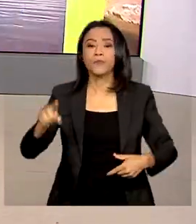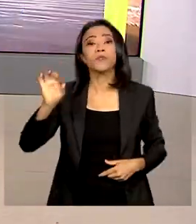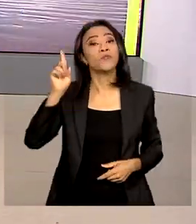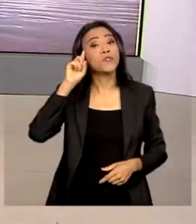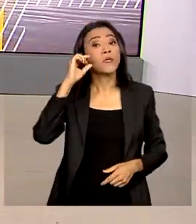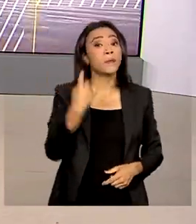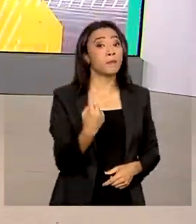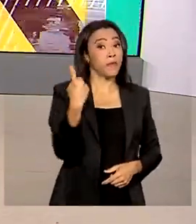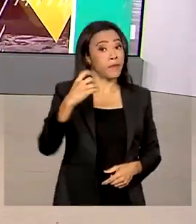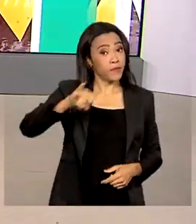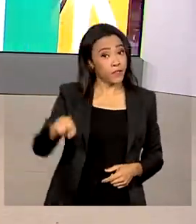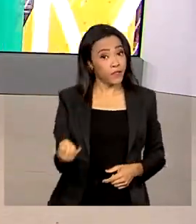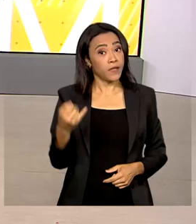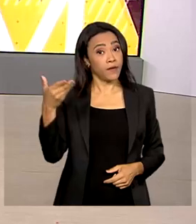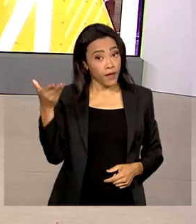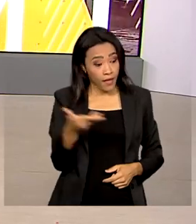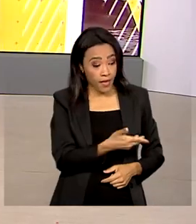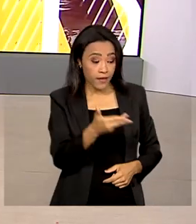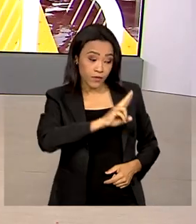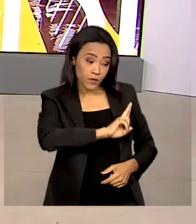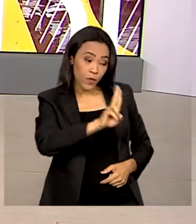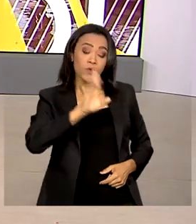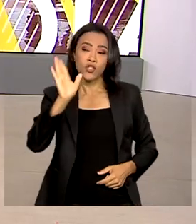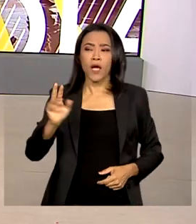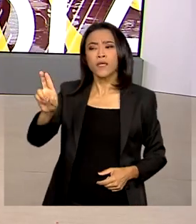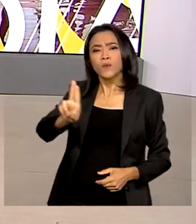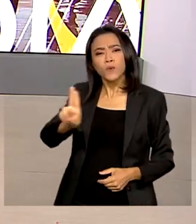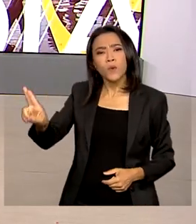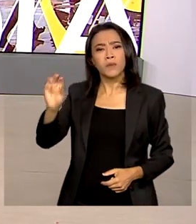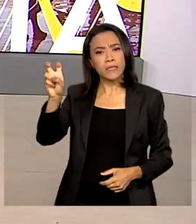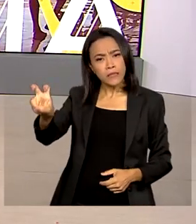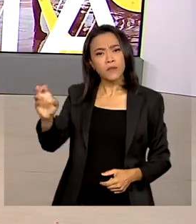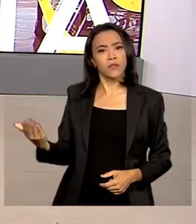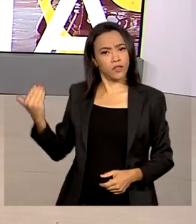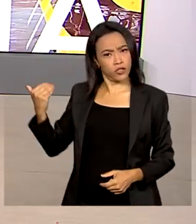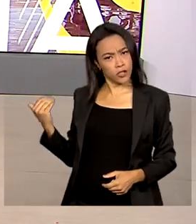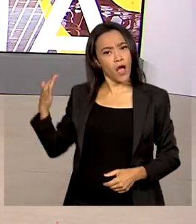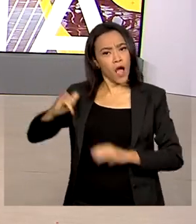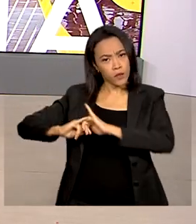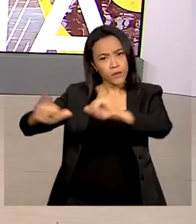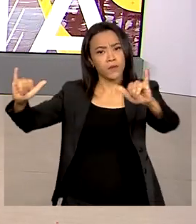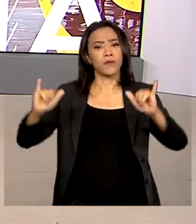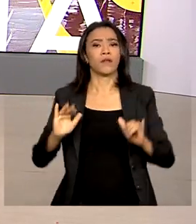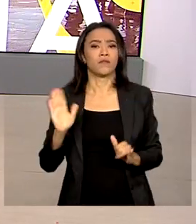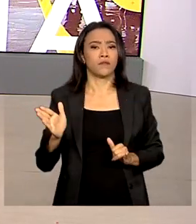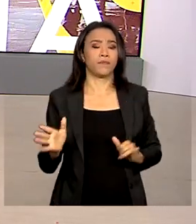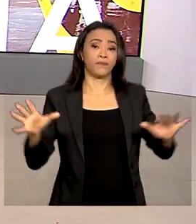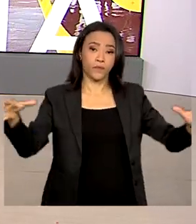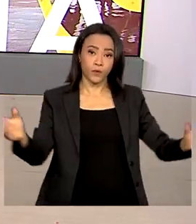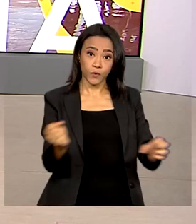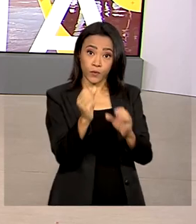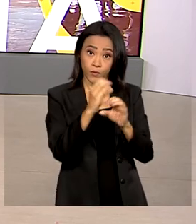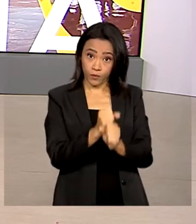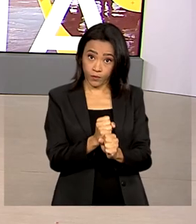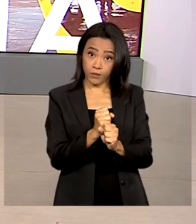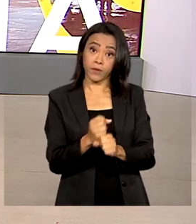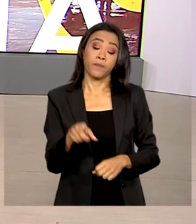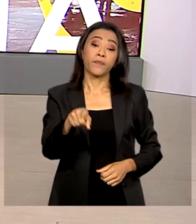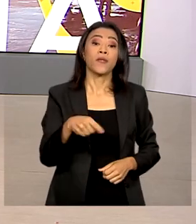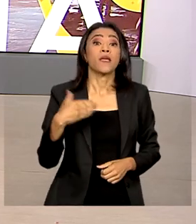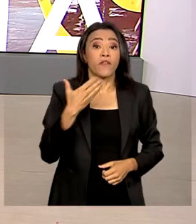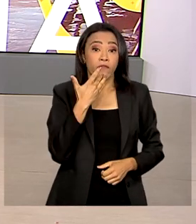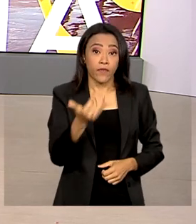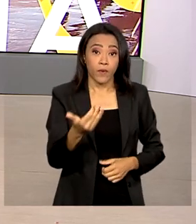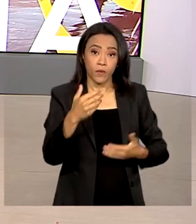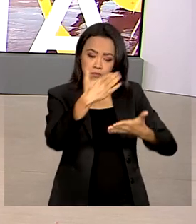Eles se somam aos cinco nomes já anunciados no começo deste mês. Lula também antecipou prioridades para o